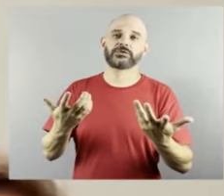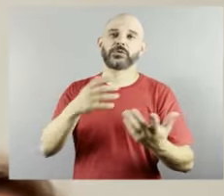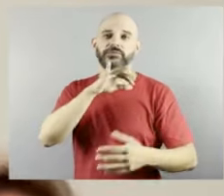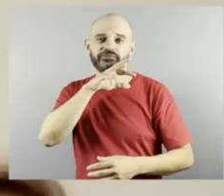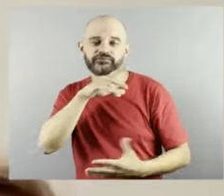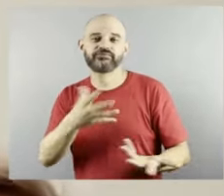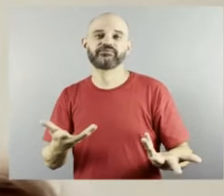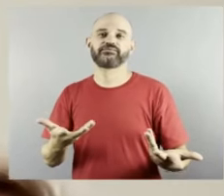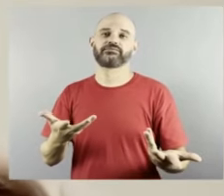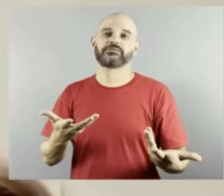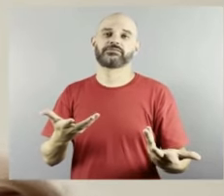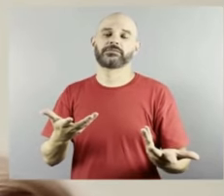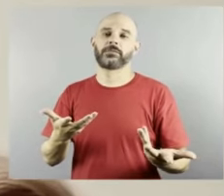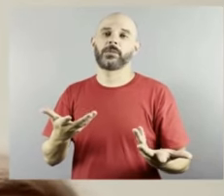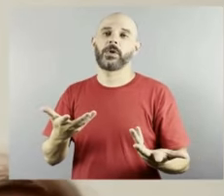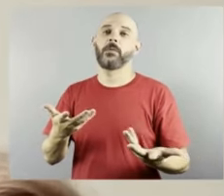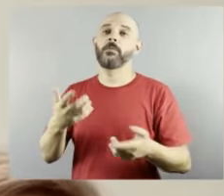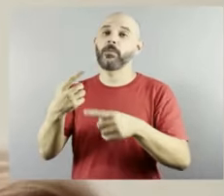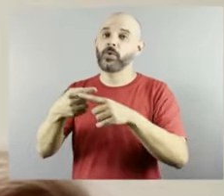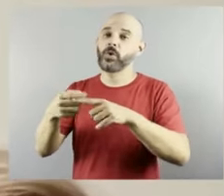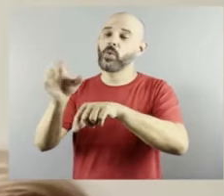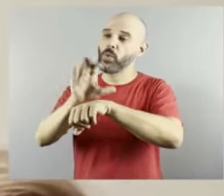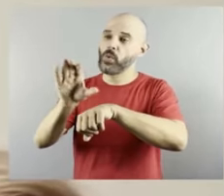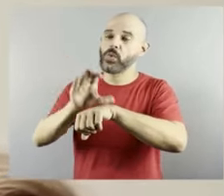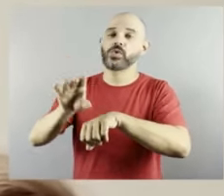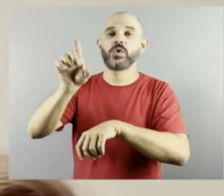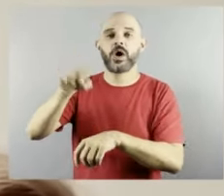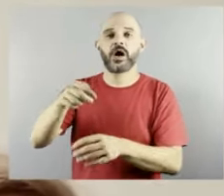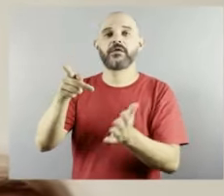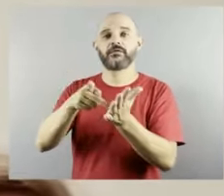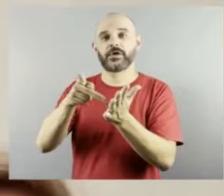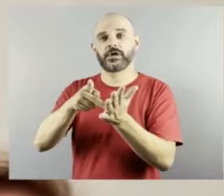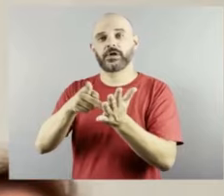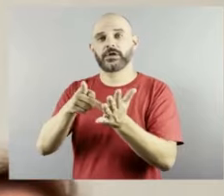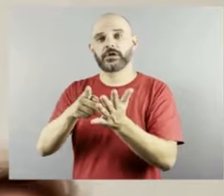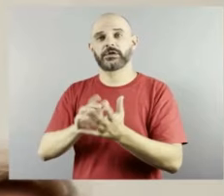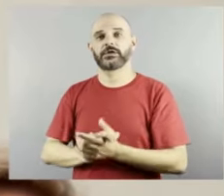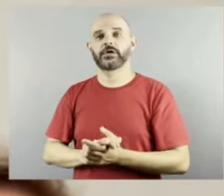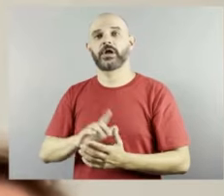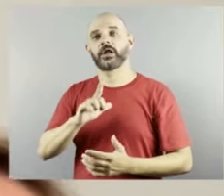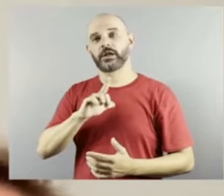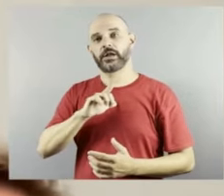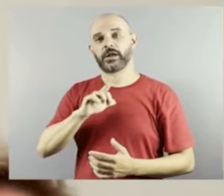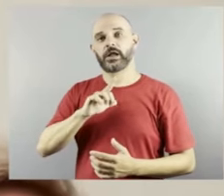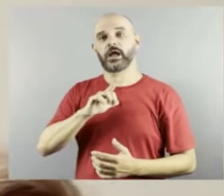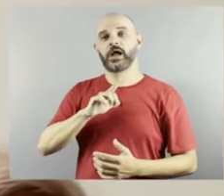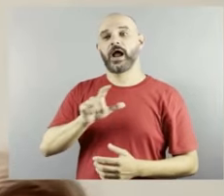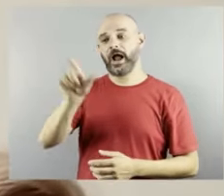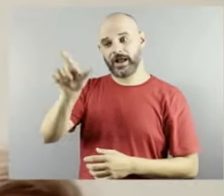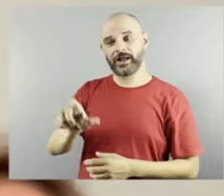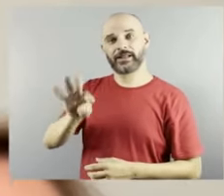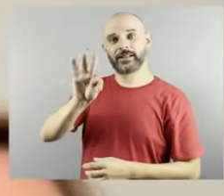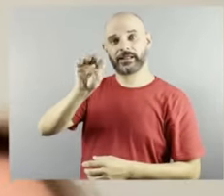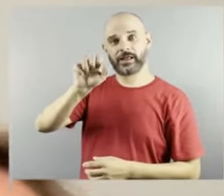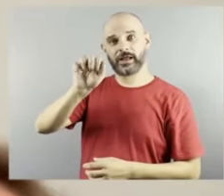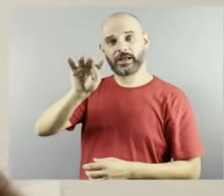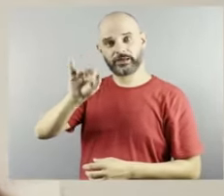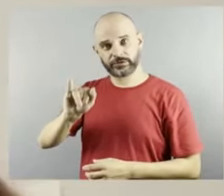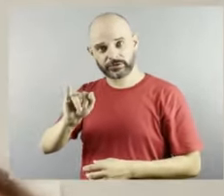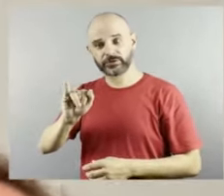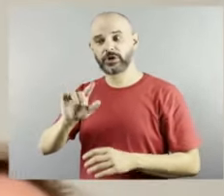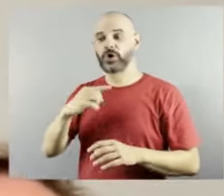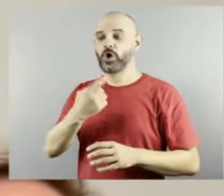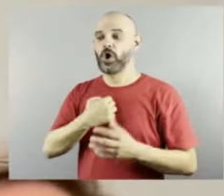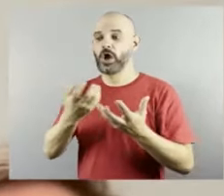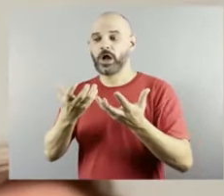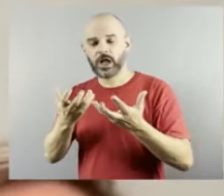tipo a exposição da Tati é a Tati e o solo é a Tati né mas assim nós procuramos estar sempre muito atentos com a questão da inclusão